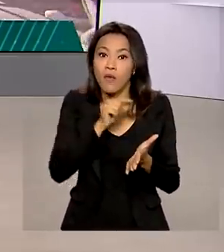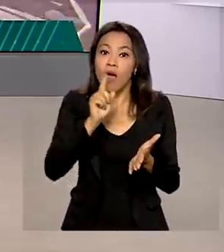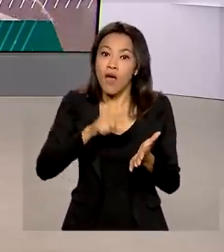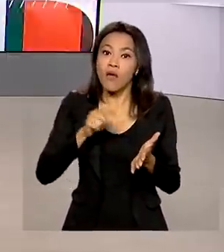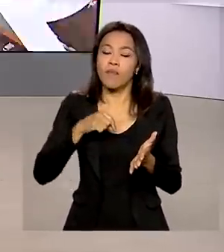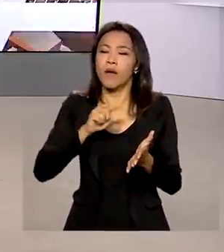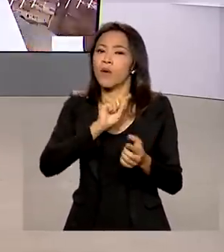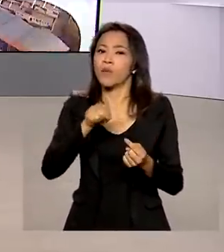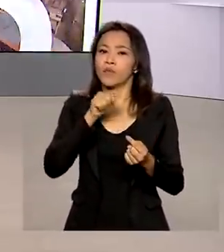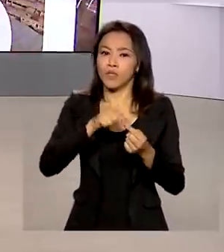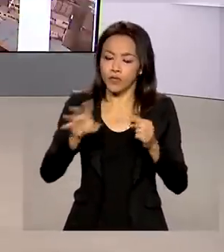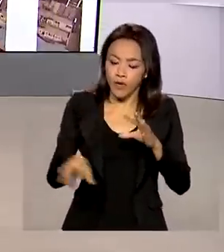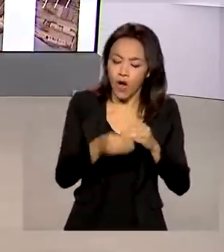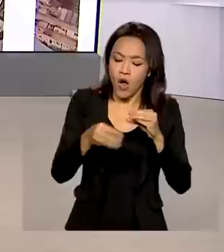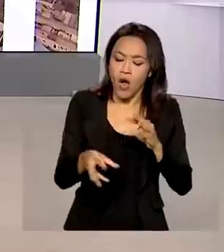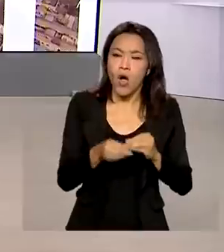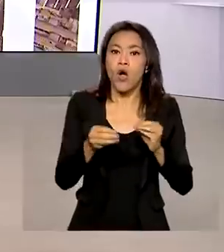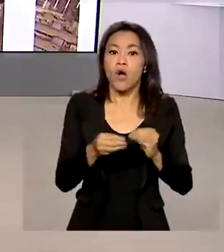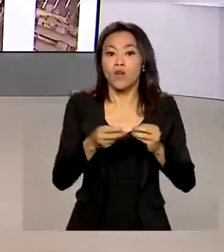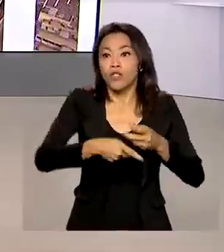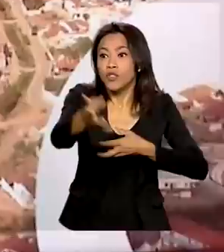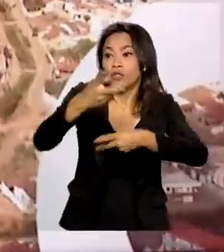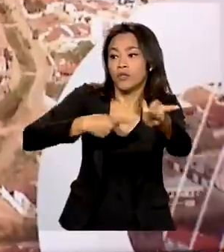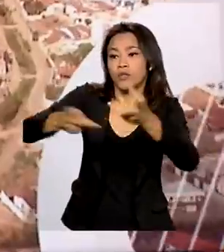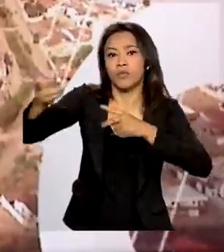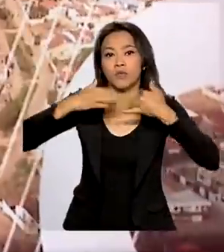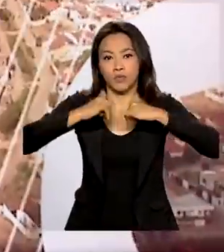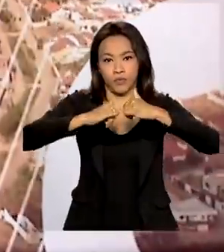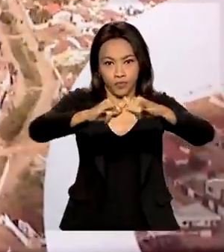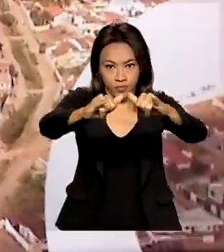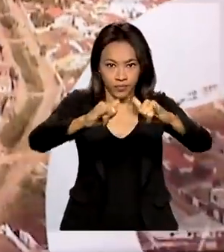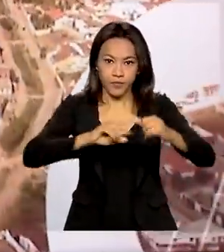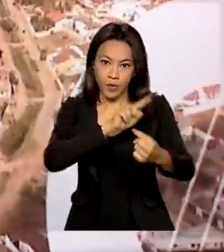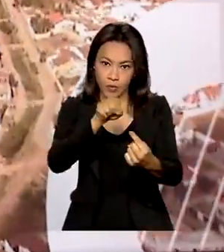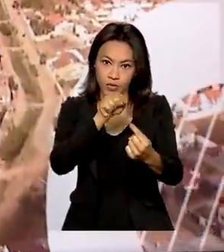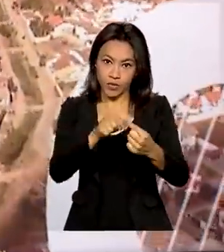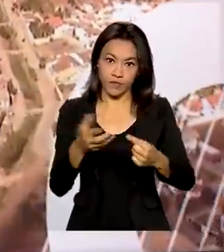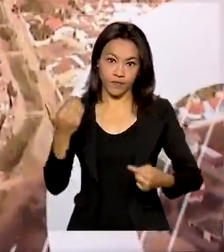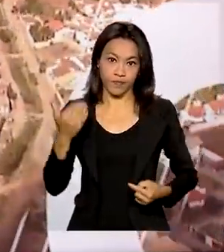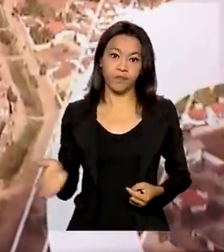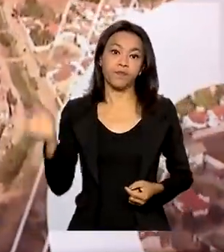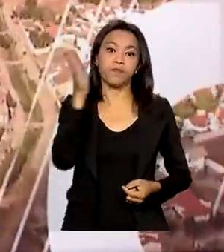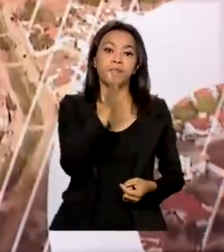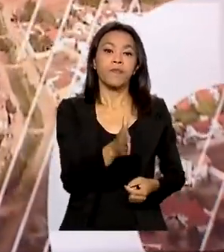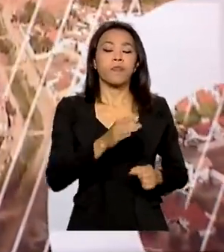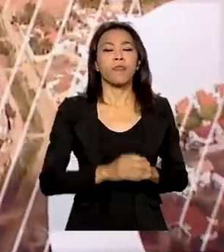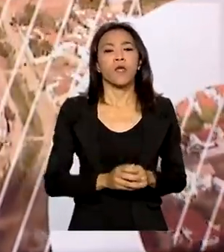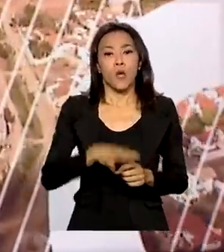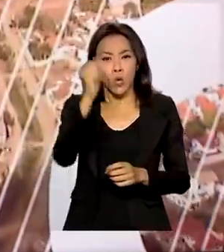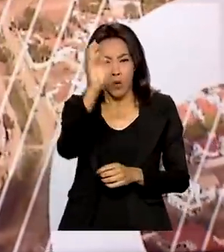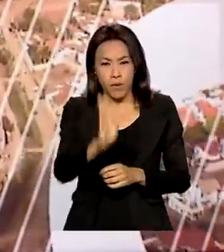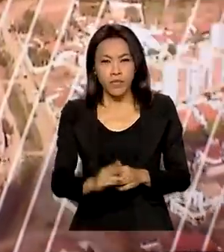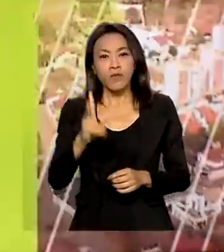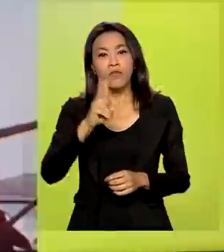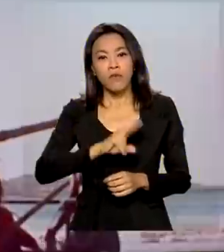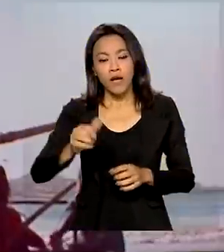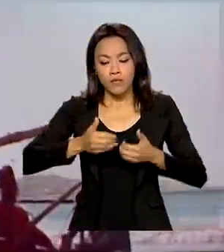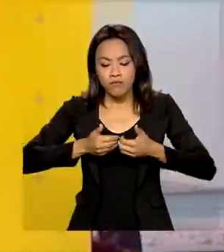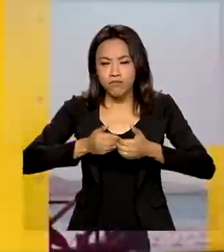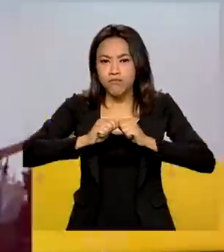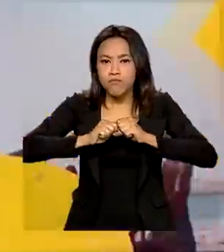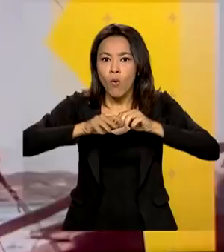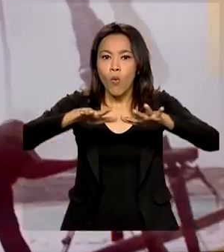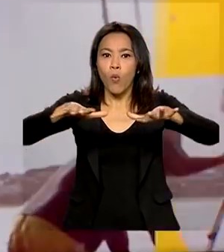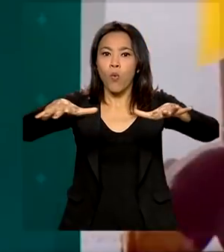geração, transmissão e distribuição de energia. O Brasil deve expandir a matriz energética em mais de 30